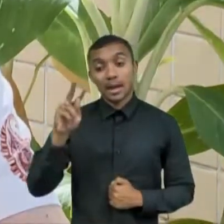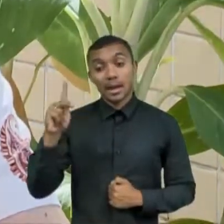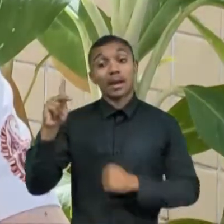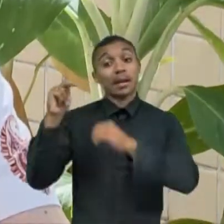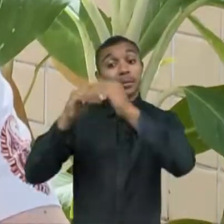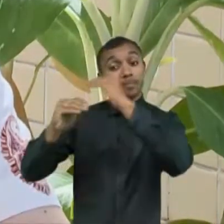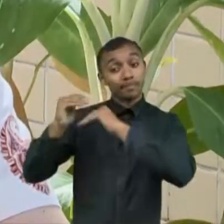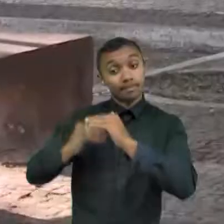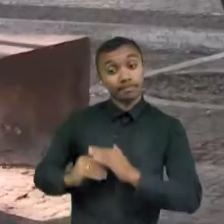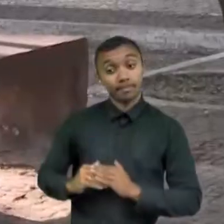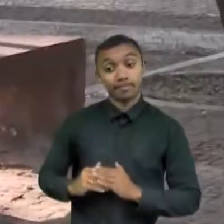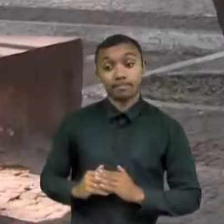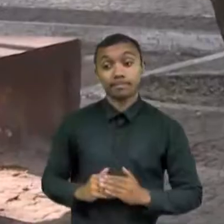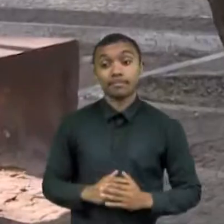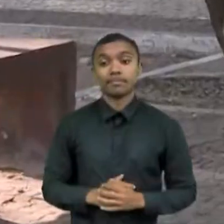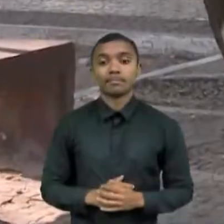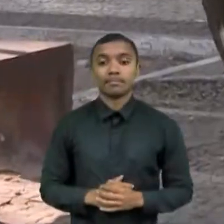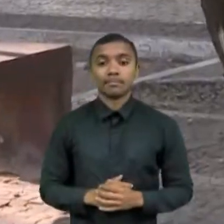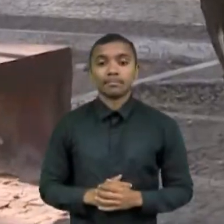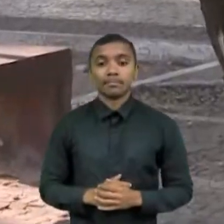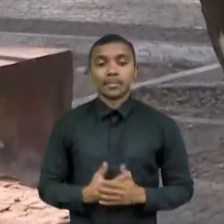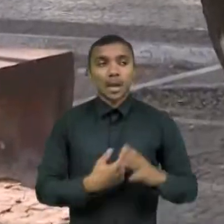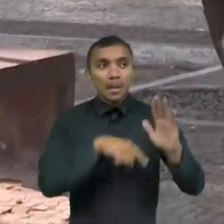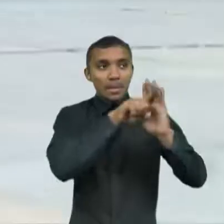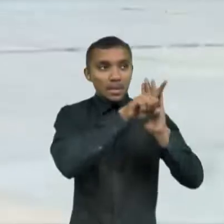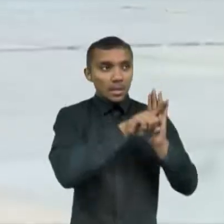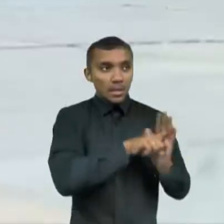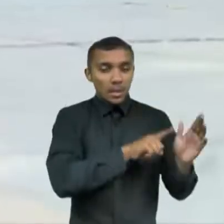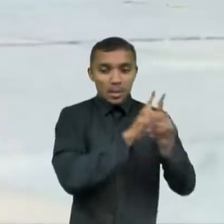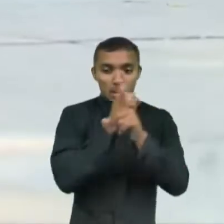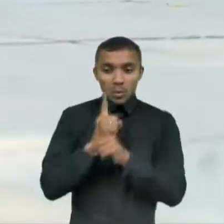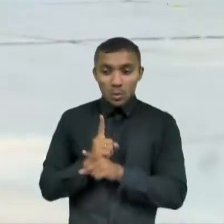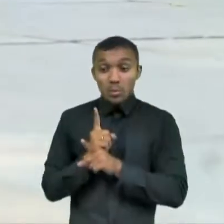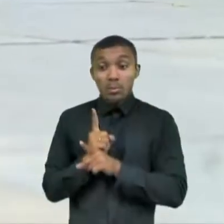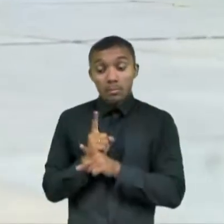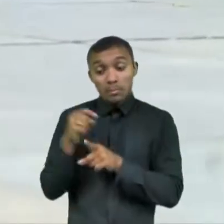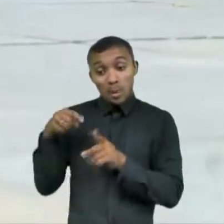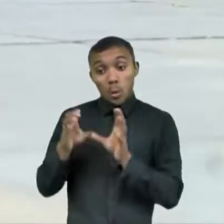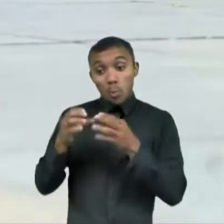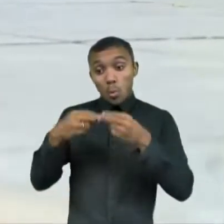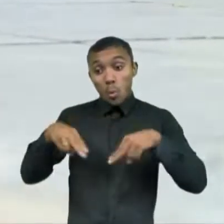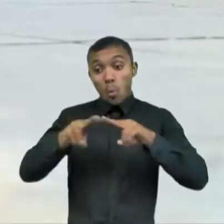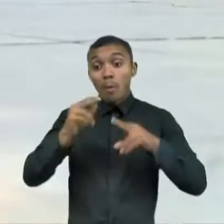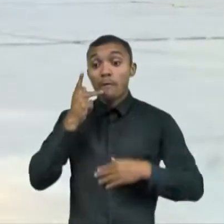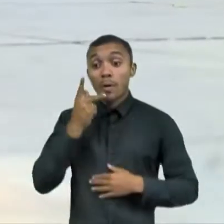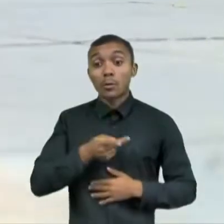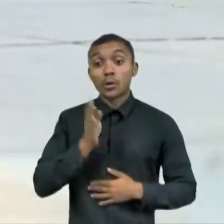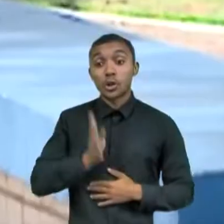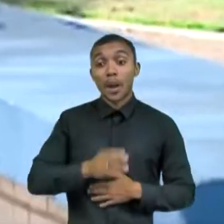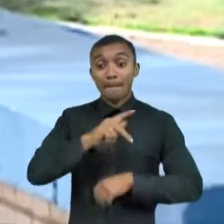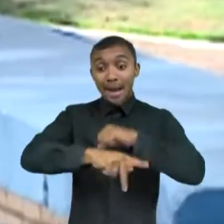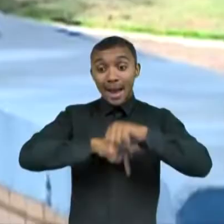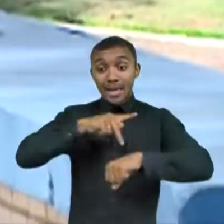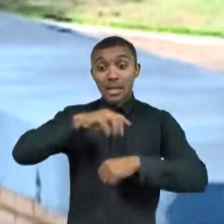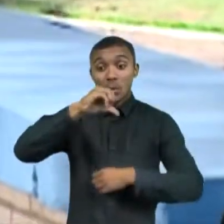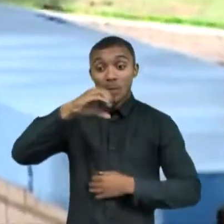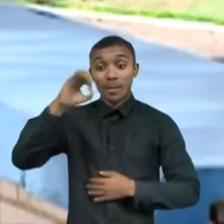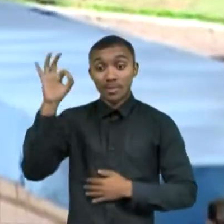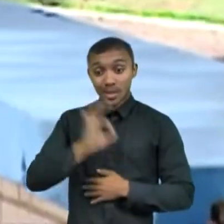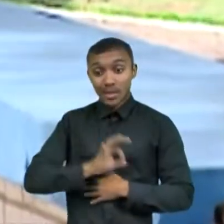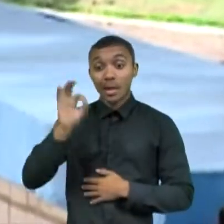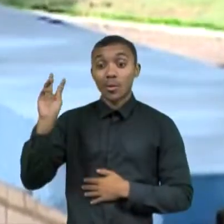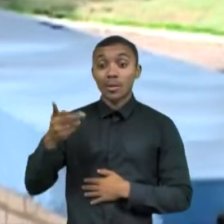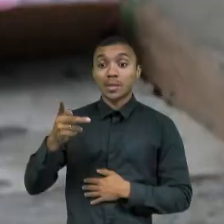calculados. De acordo com o estudo da ONU, 90% dos países registraram queda do IDH em